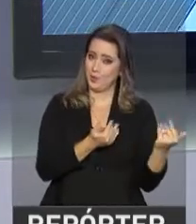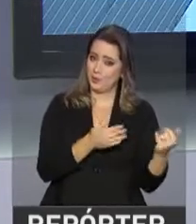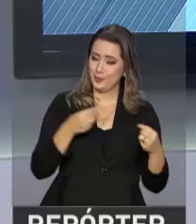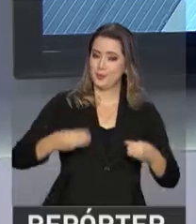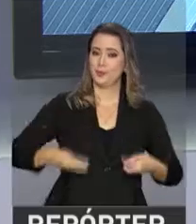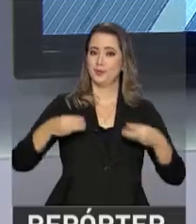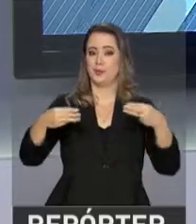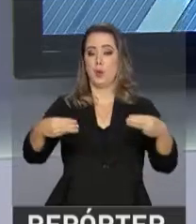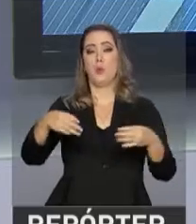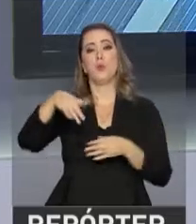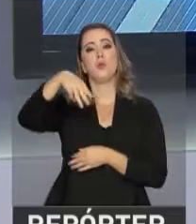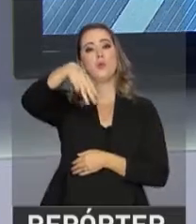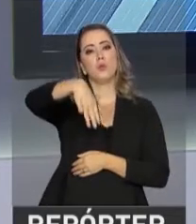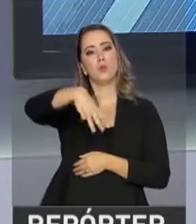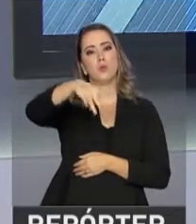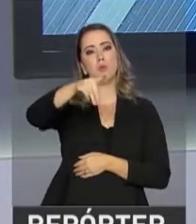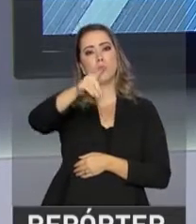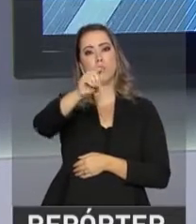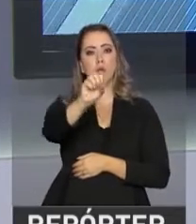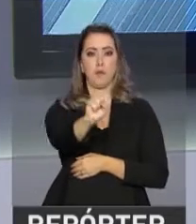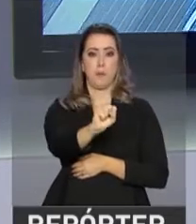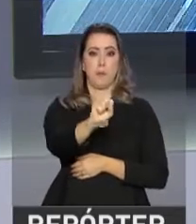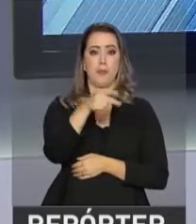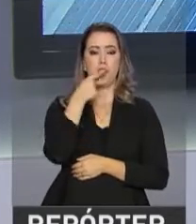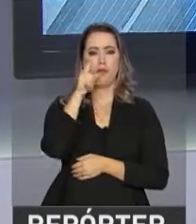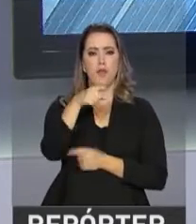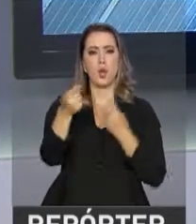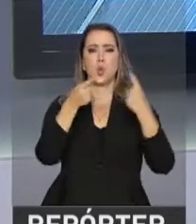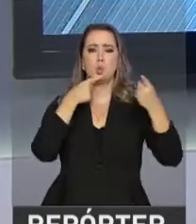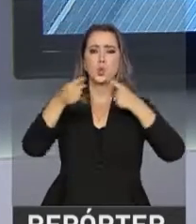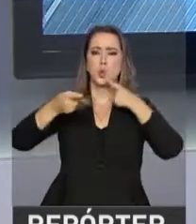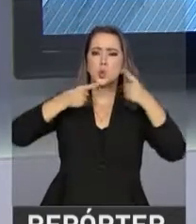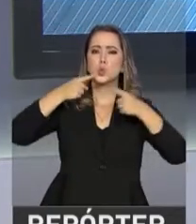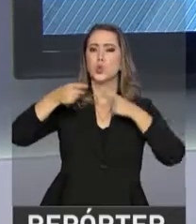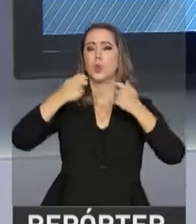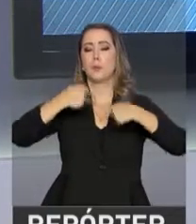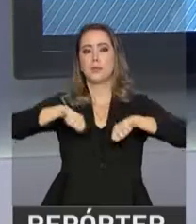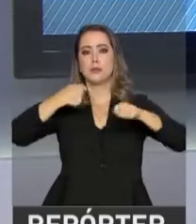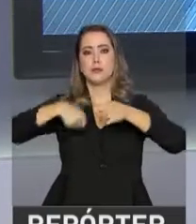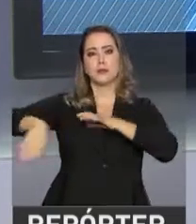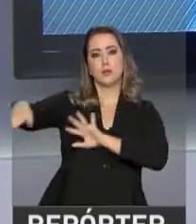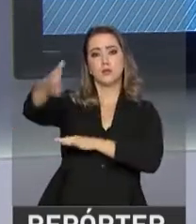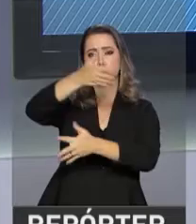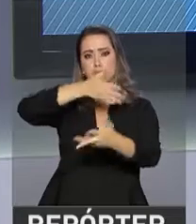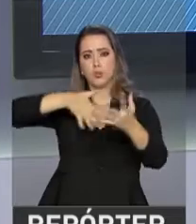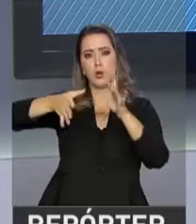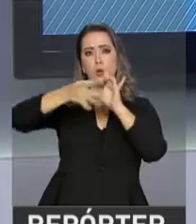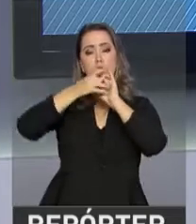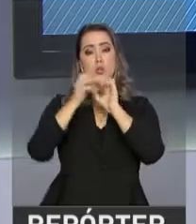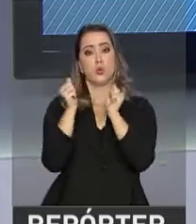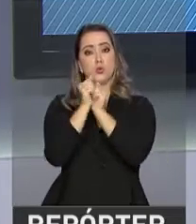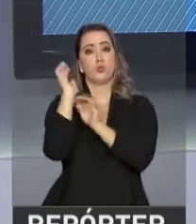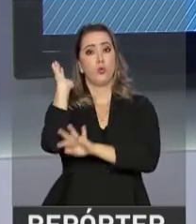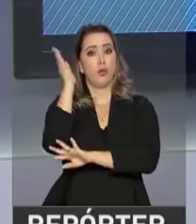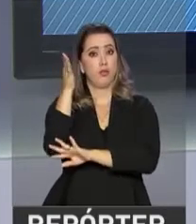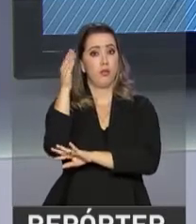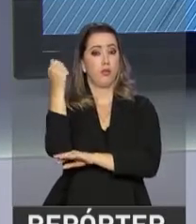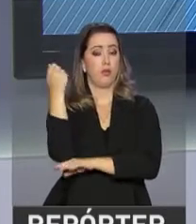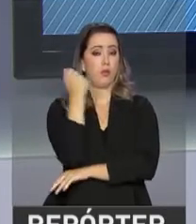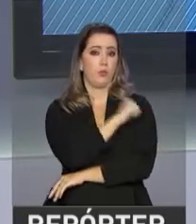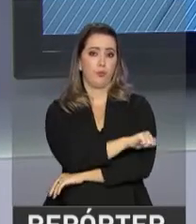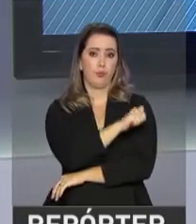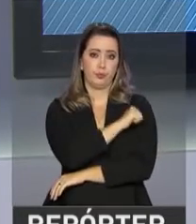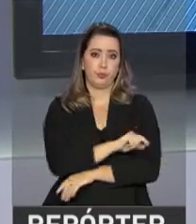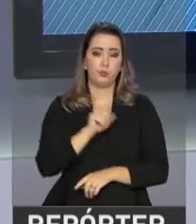ministro do Desenvolvimento Social, Osmar Terra, discutiu a criação de uma parceria com representantes da rede hoteleira no Rio de Janeiro. A